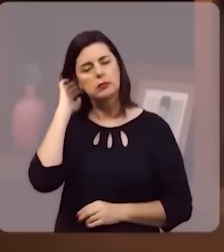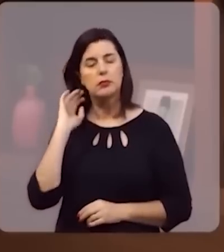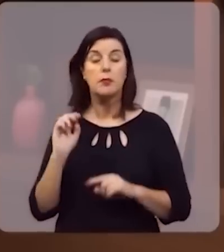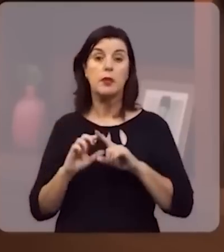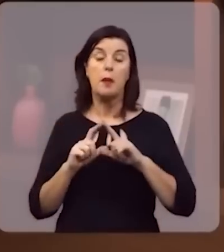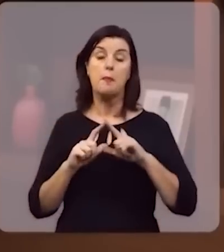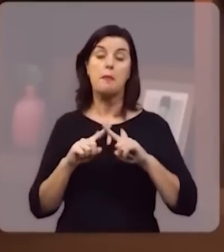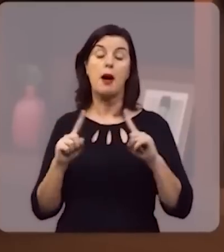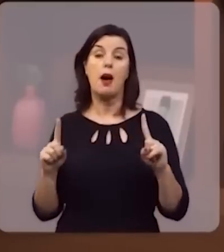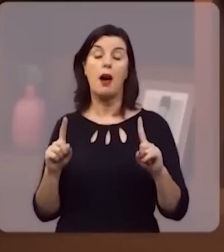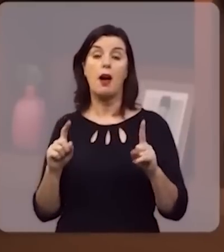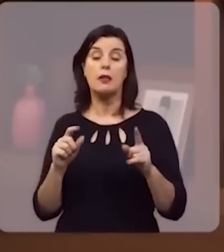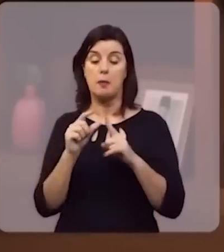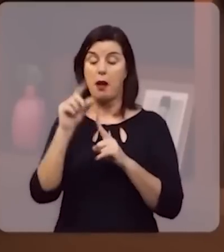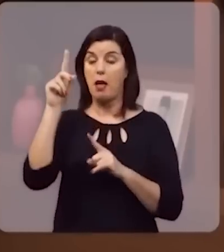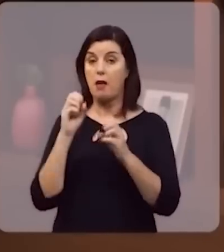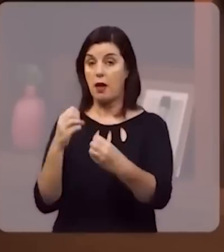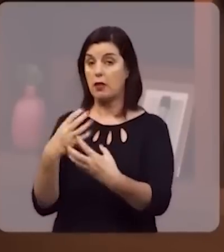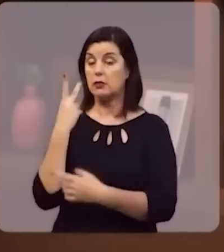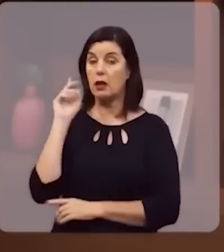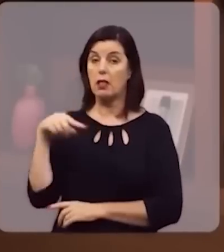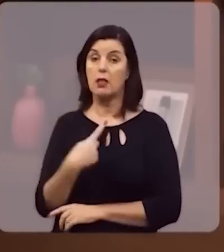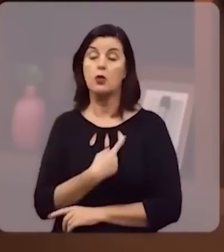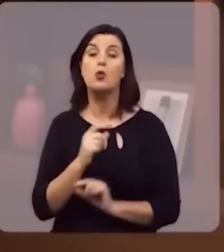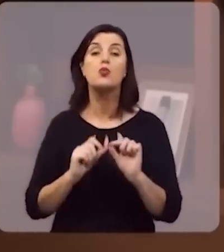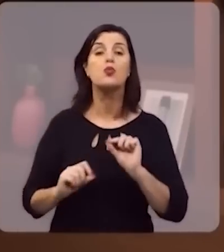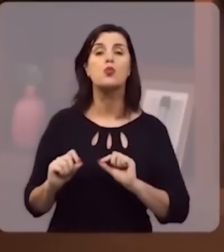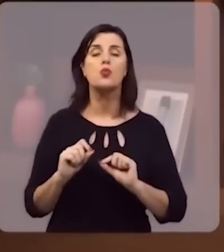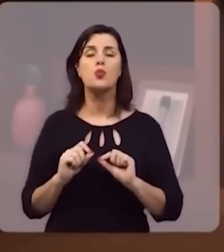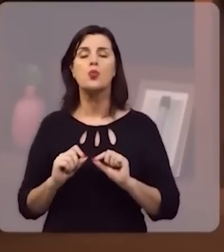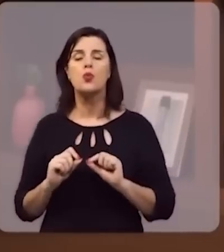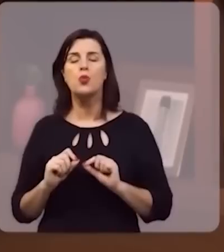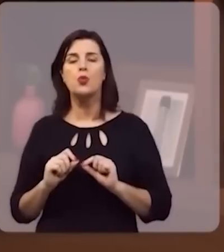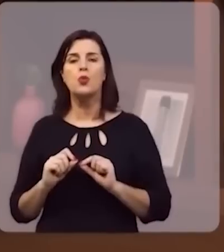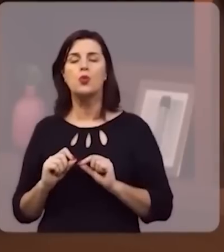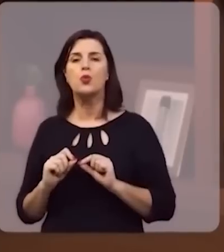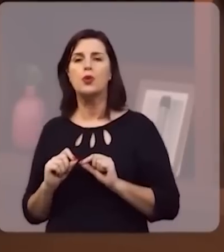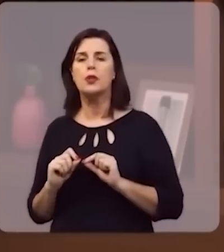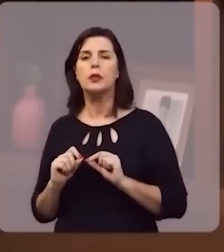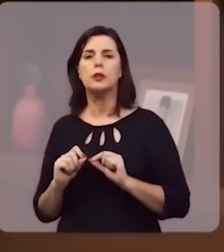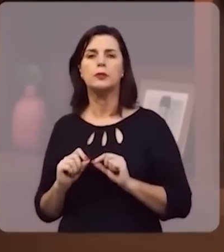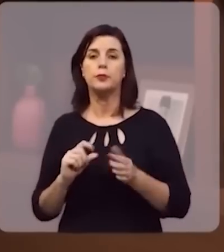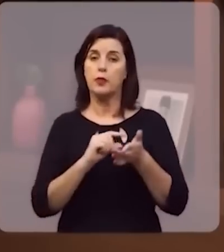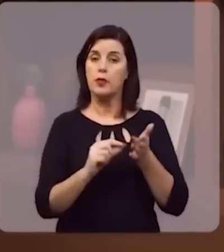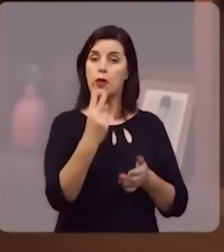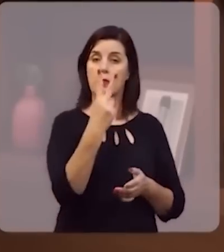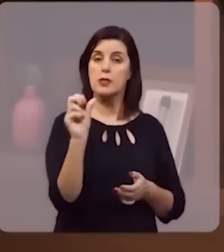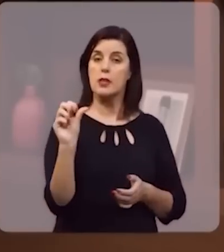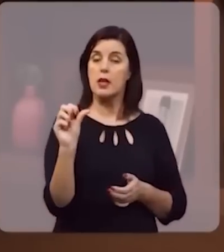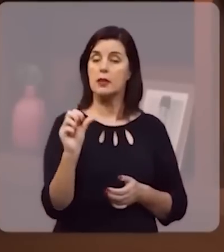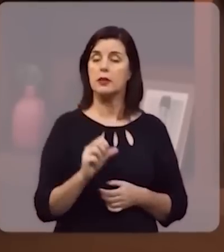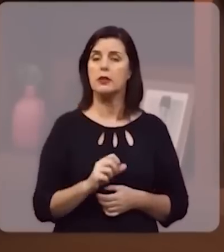Mas, a escritura vai nos ensinar, ainda que, ele é aquele que, versículo 26,